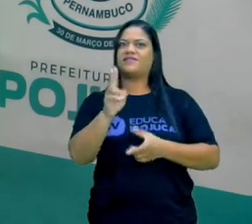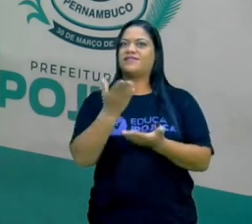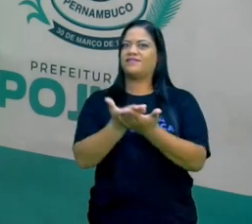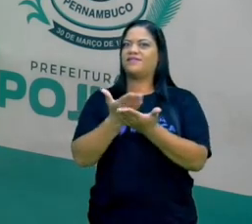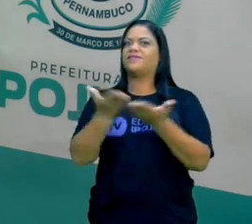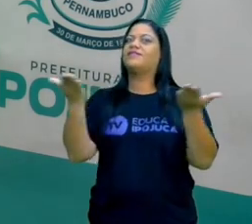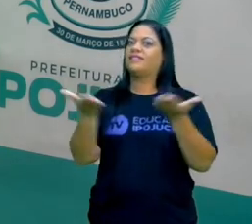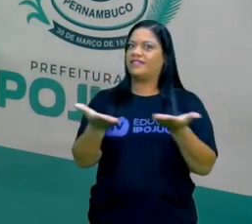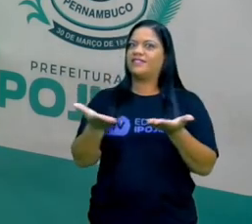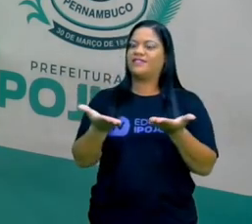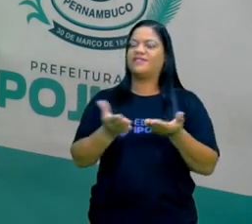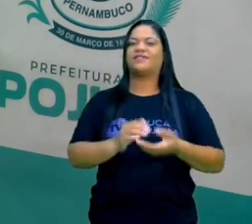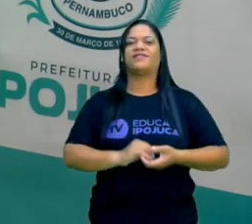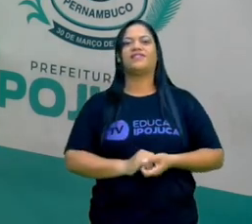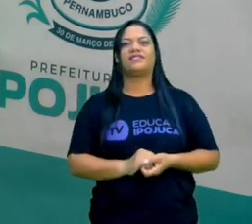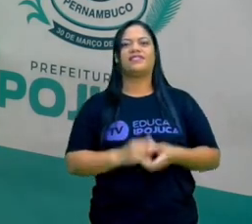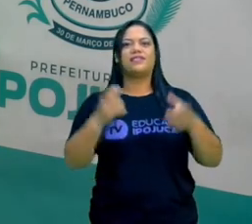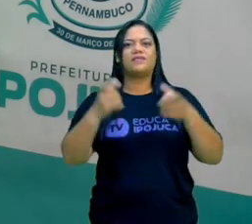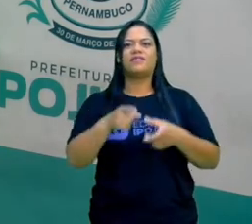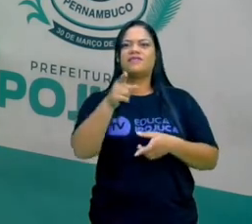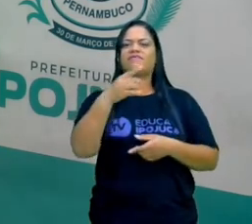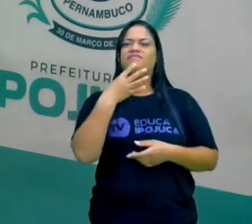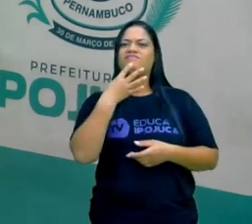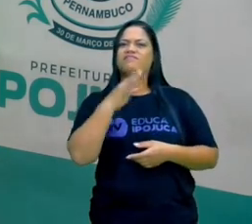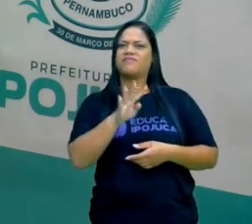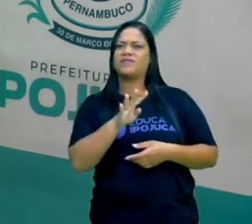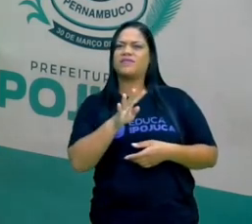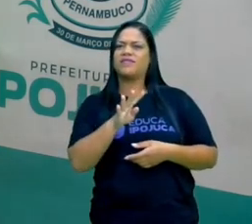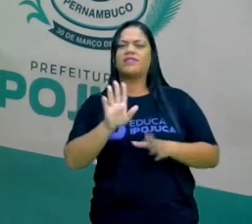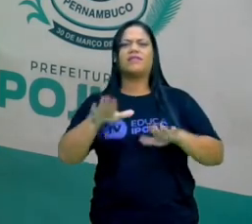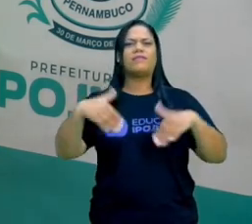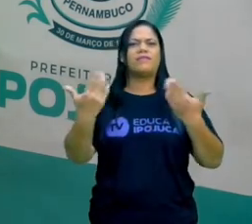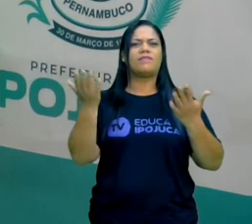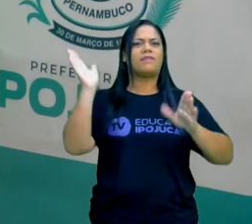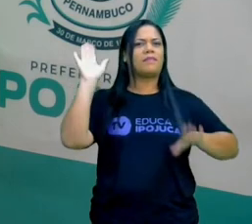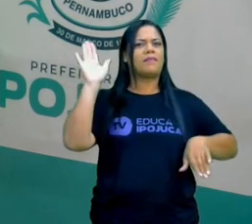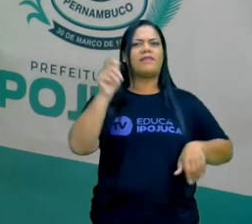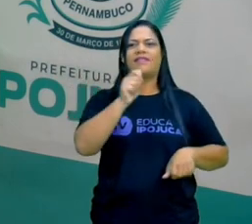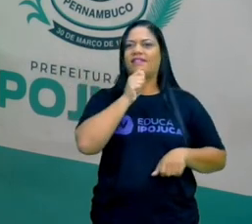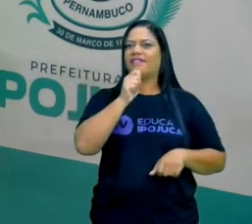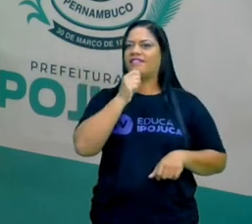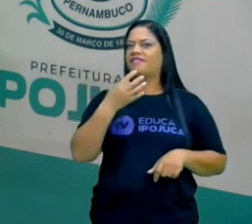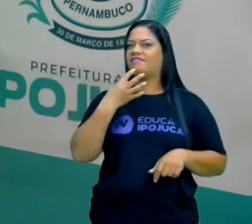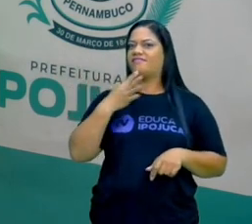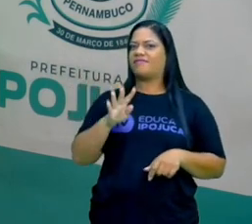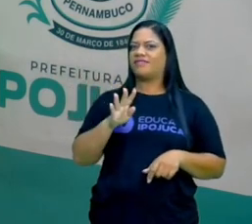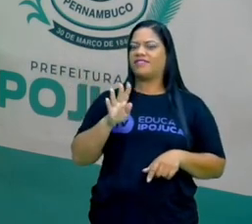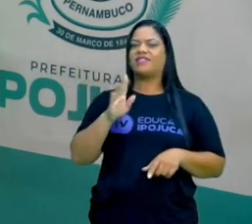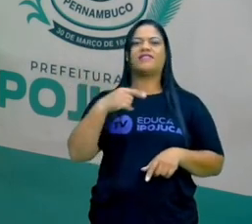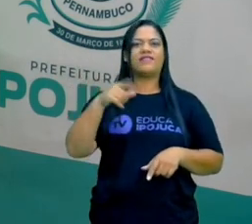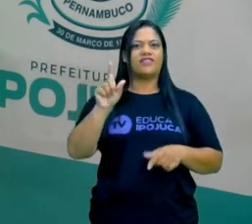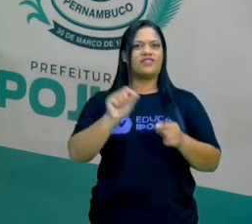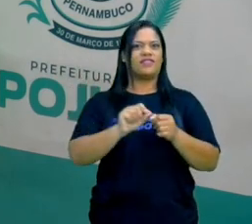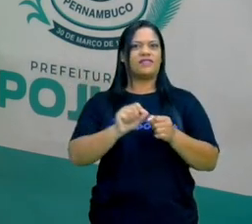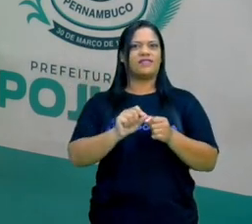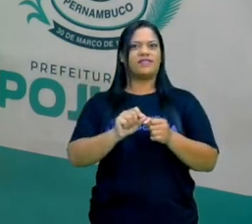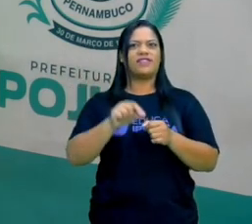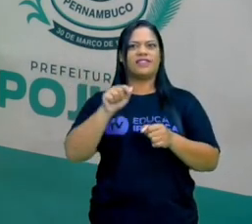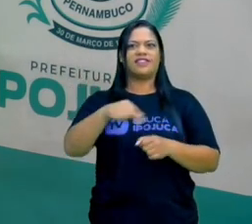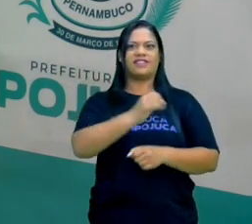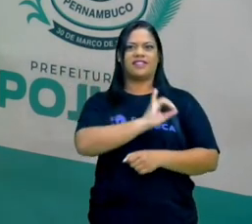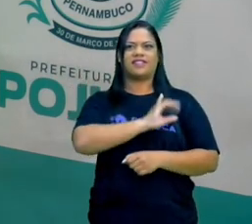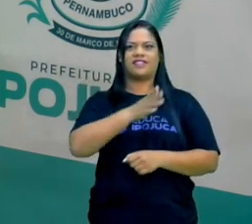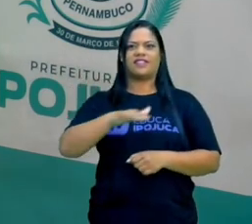aula e veja o lugar que você não conheceu. Qual praia dessas você ainda não foi? Você já foi no Ipojuca Sede? Você já